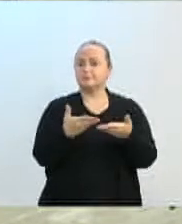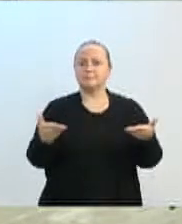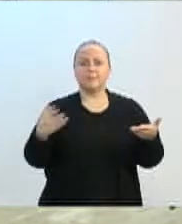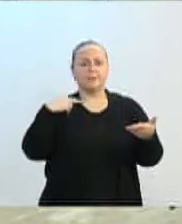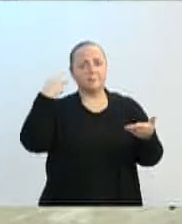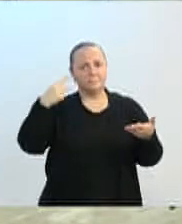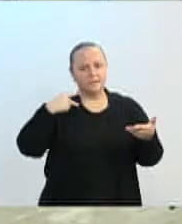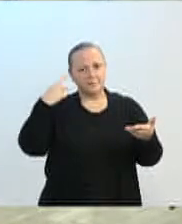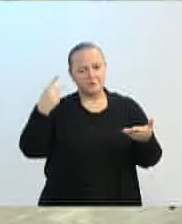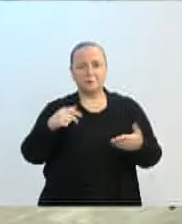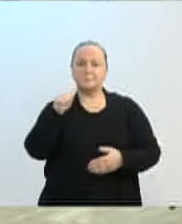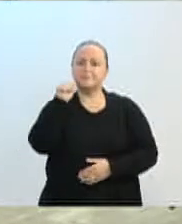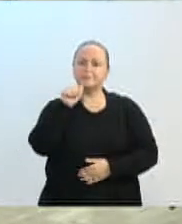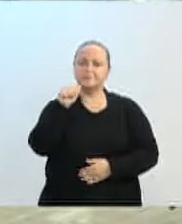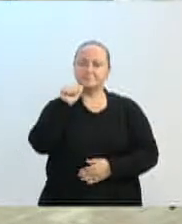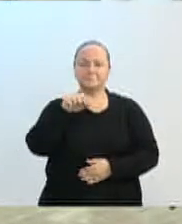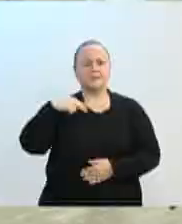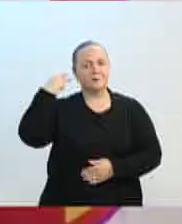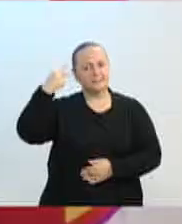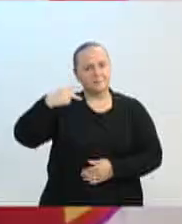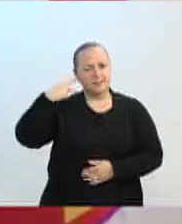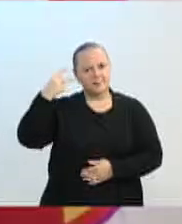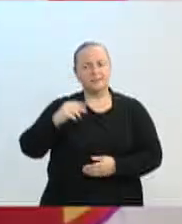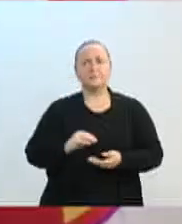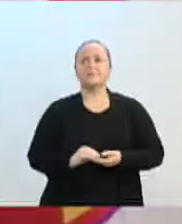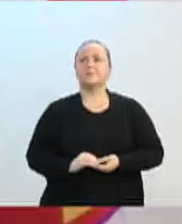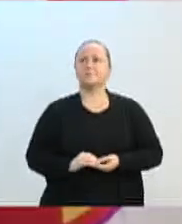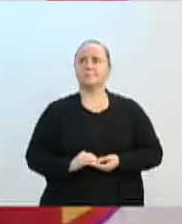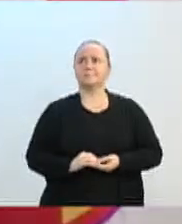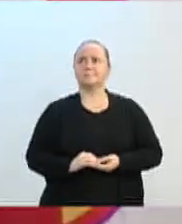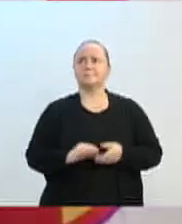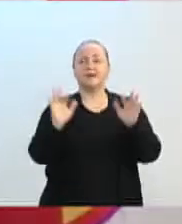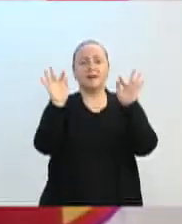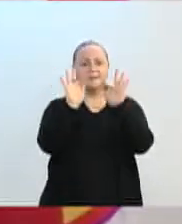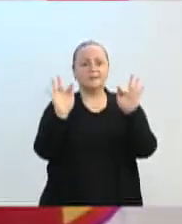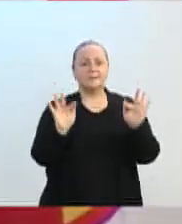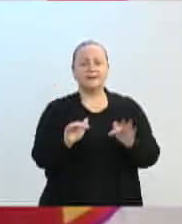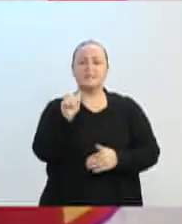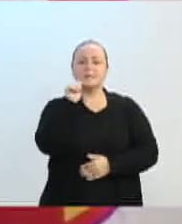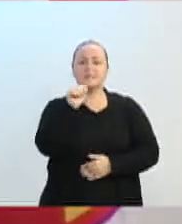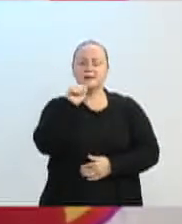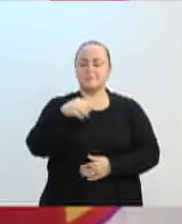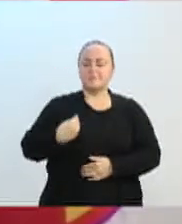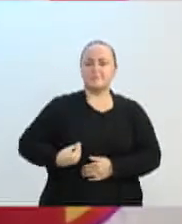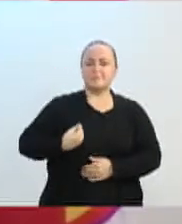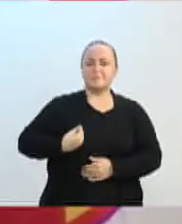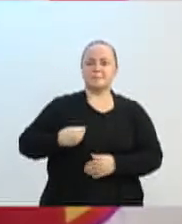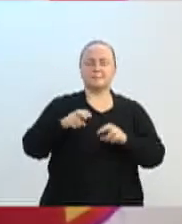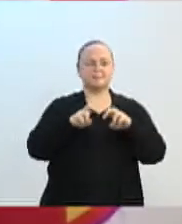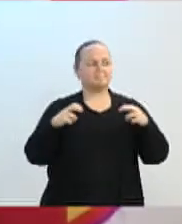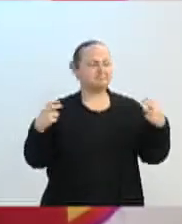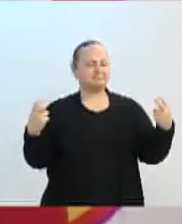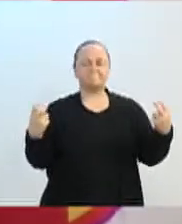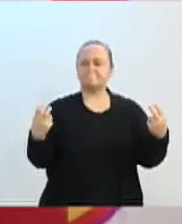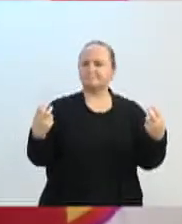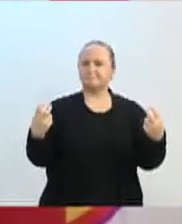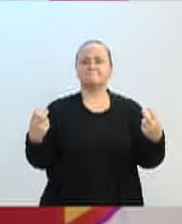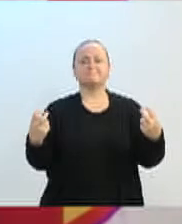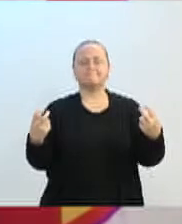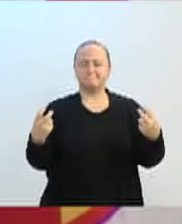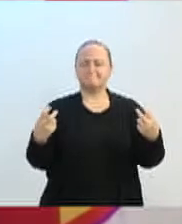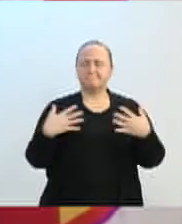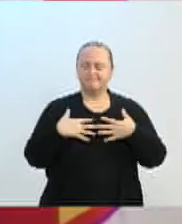às nossas queridas vereadoras, felizes em ver mulheres aqui nesse plenário. E isso para nós é muito